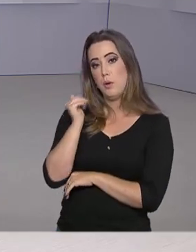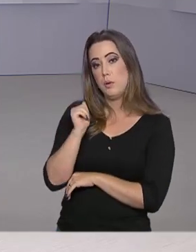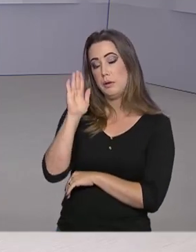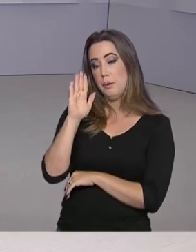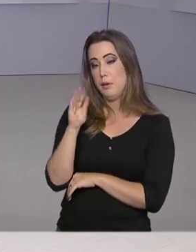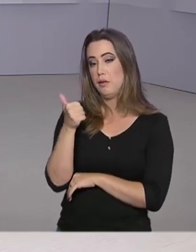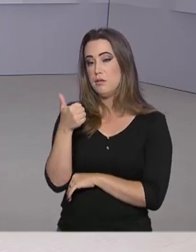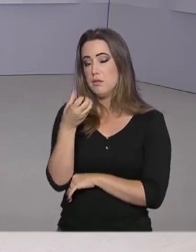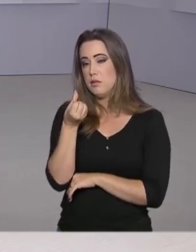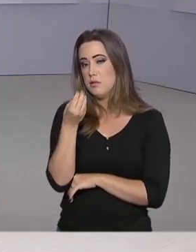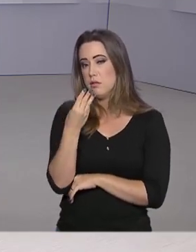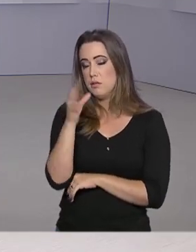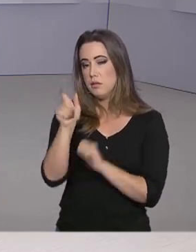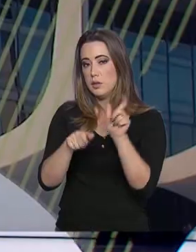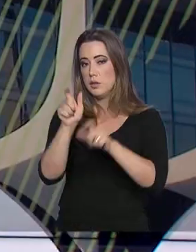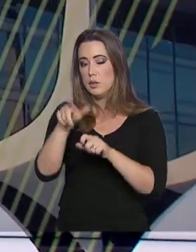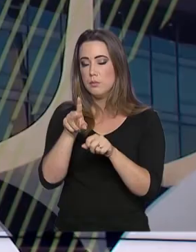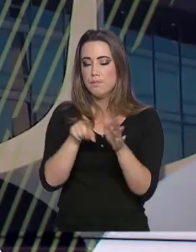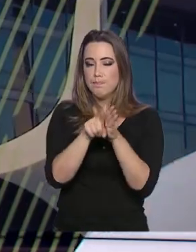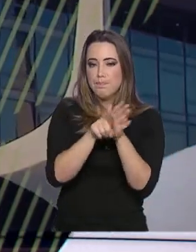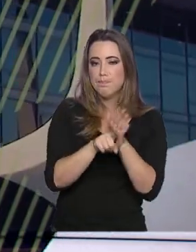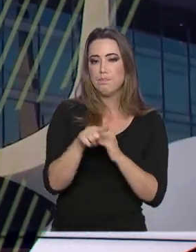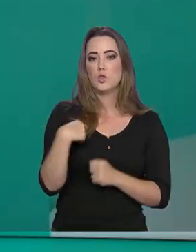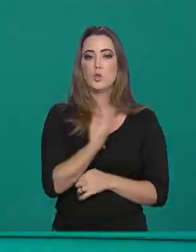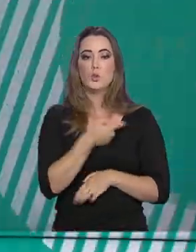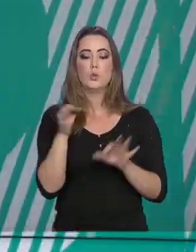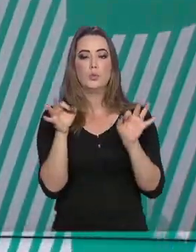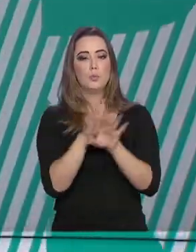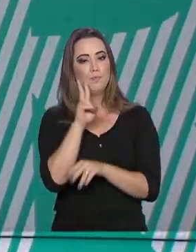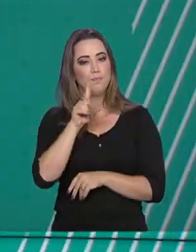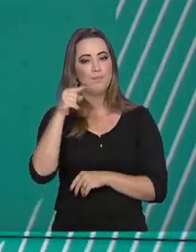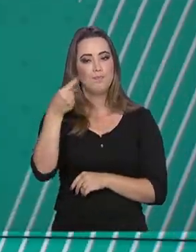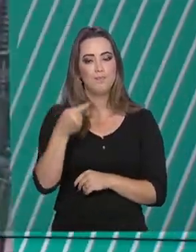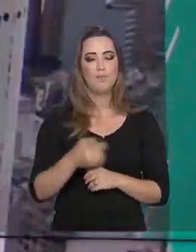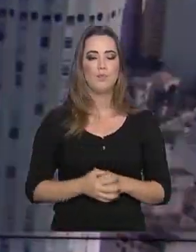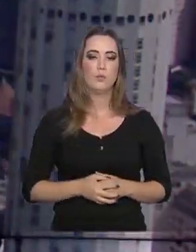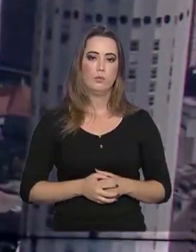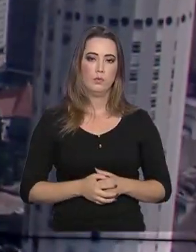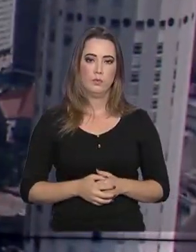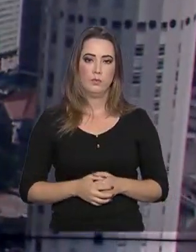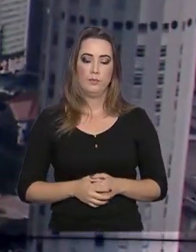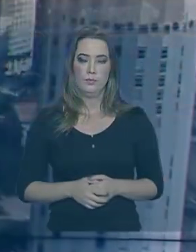163. A gente fica por aqui. Até a próxima edição.